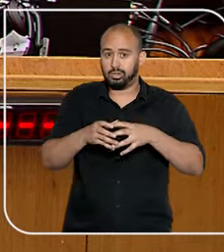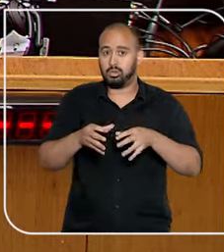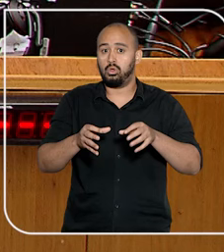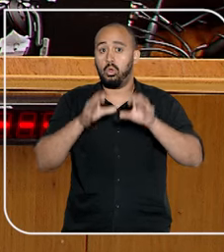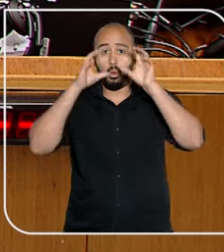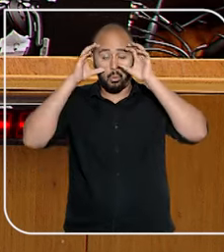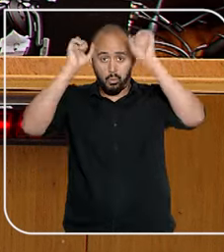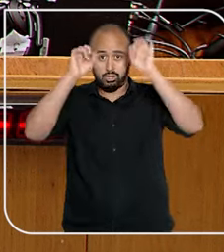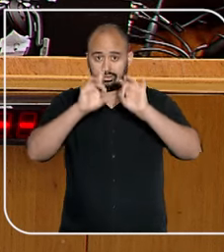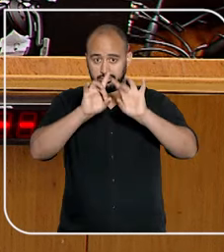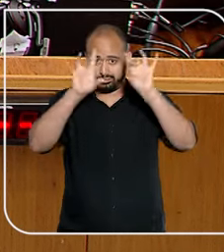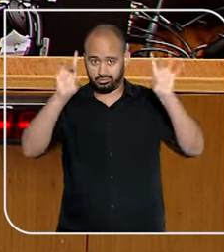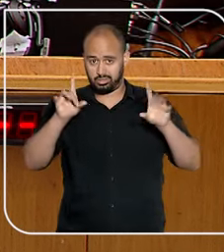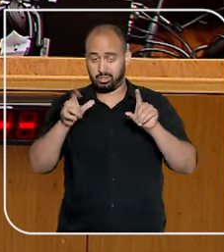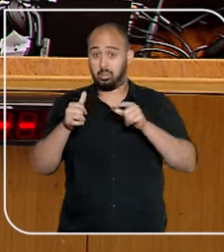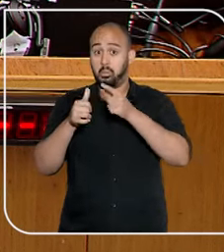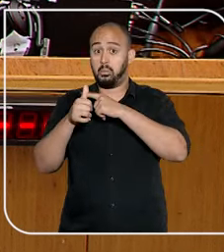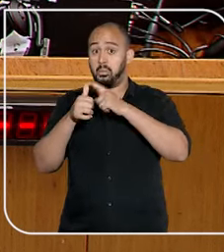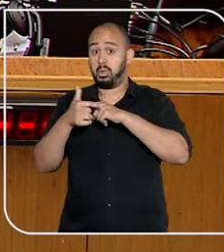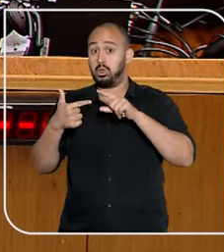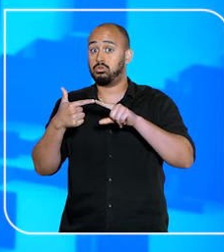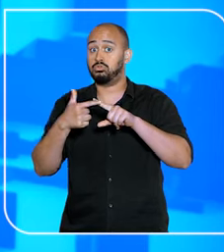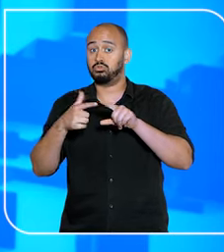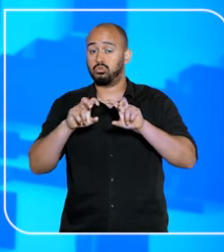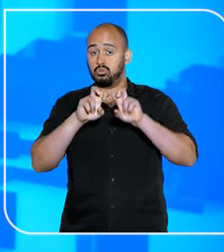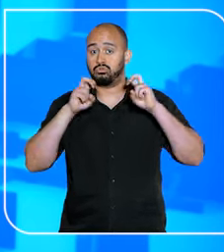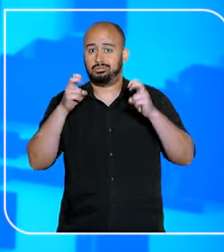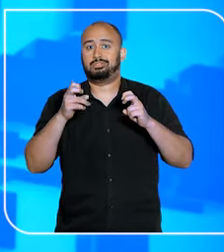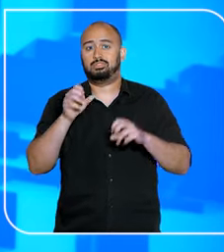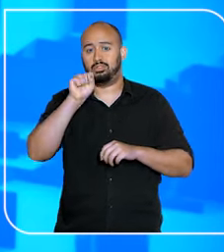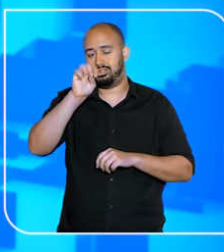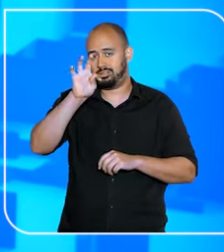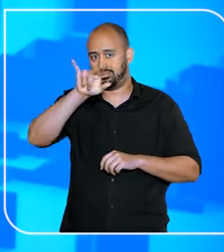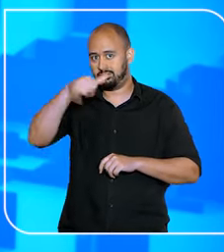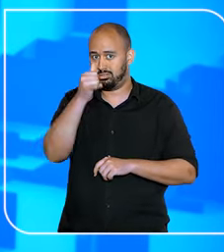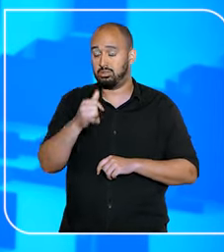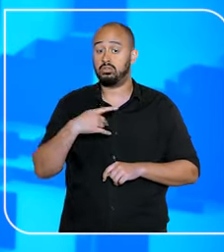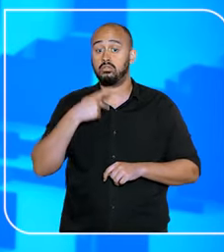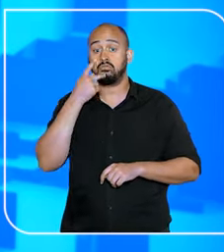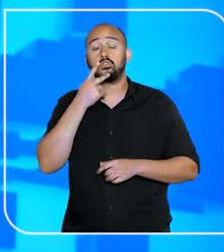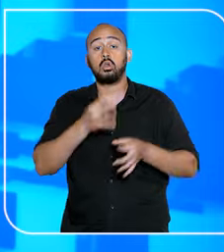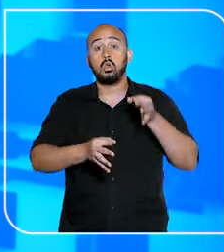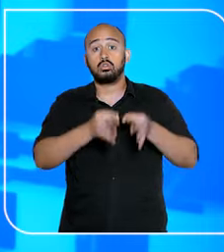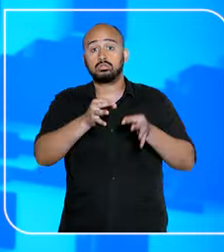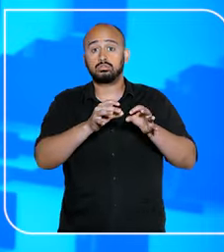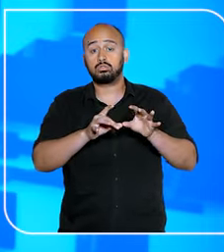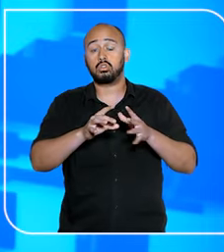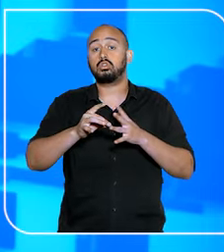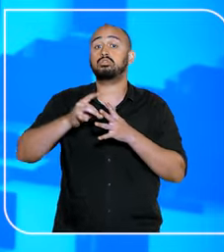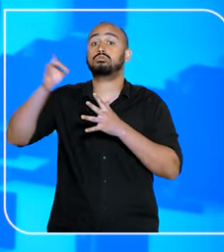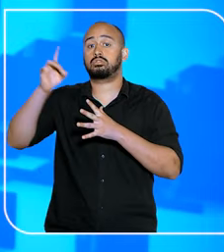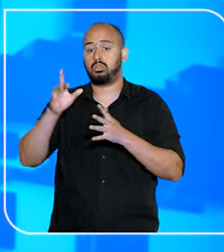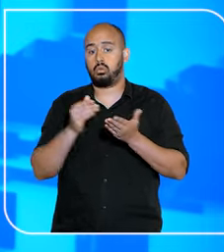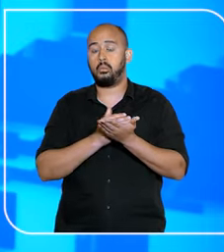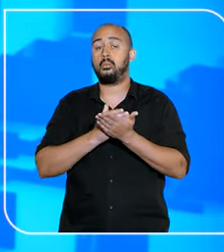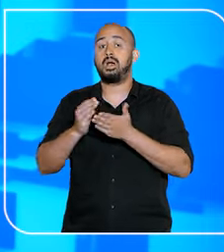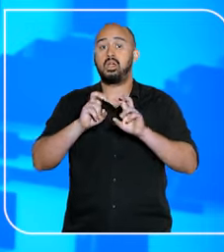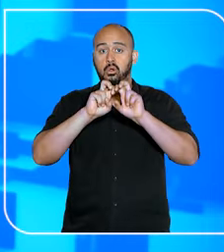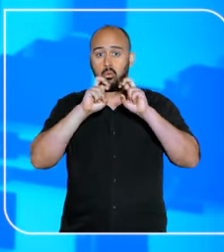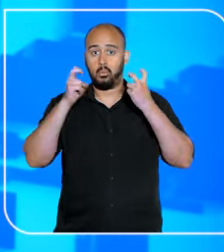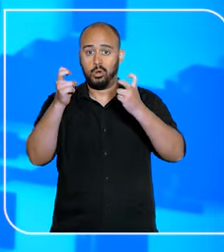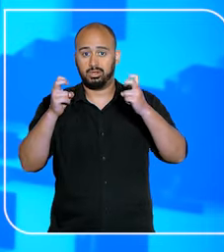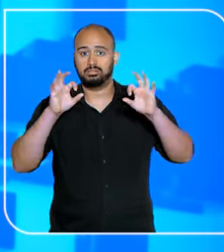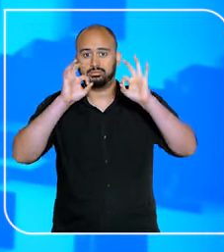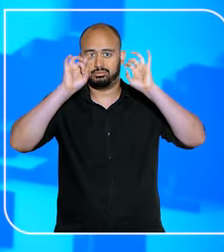A primeira sessão e a segunda turma do STJ. Agora vamos aos julgamentos de destaque no STJ, começando pela